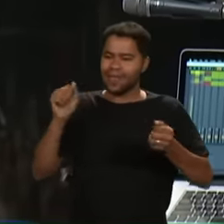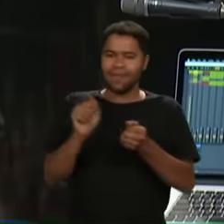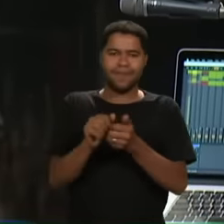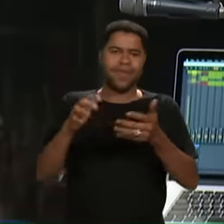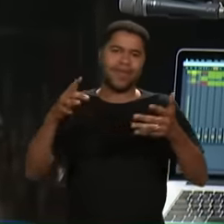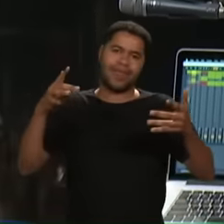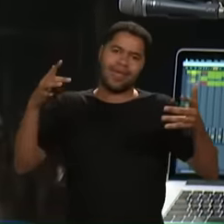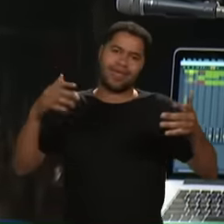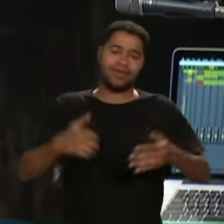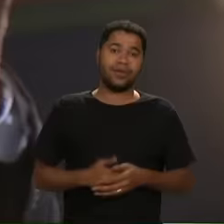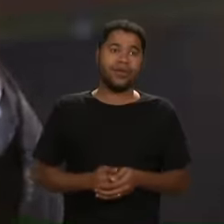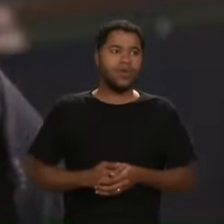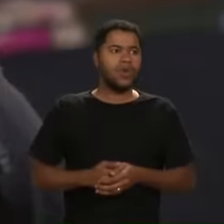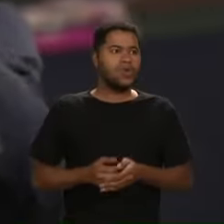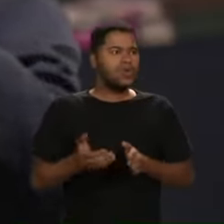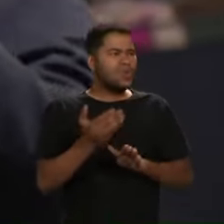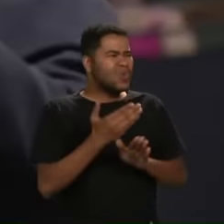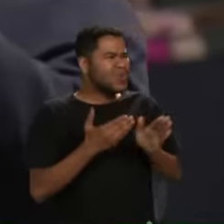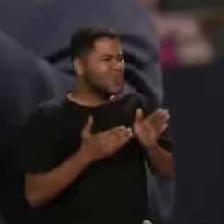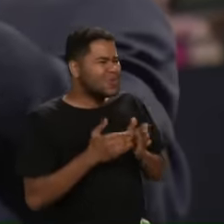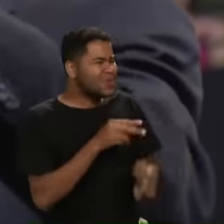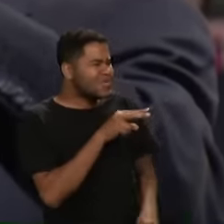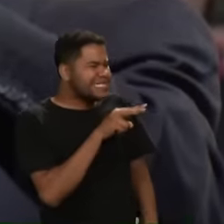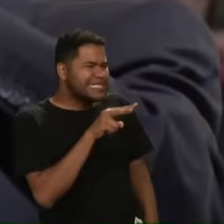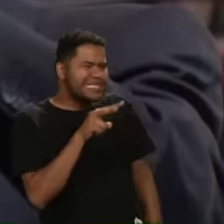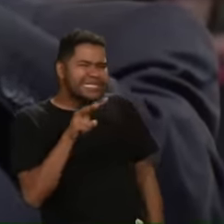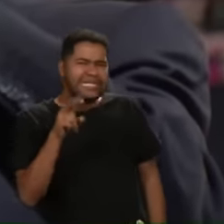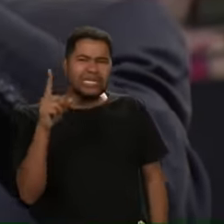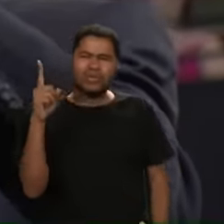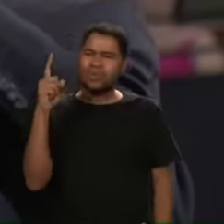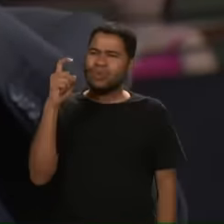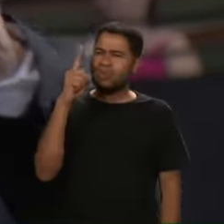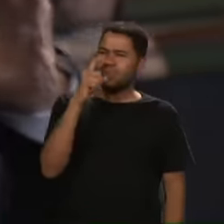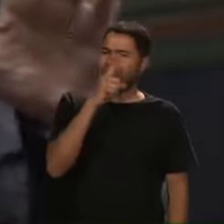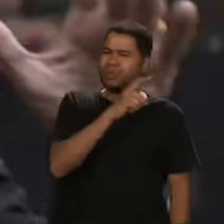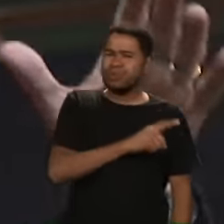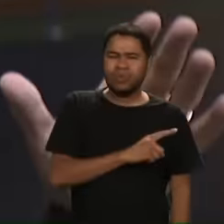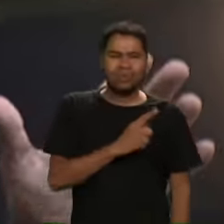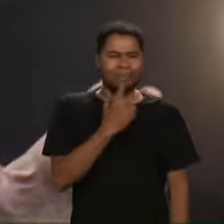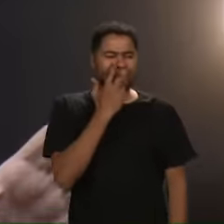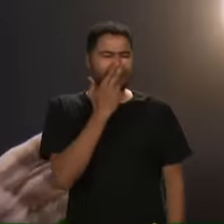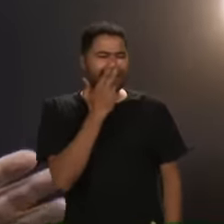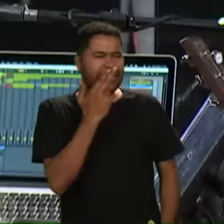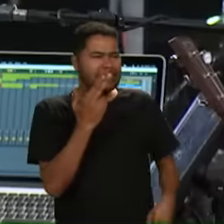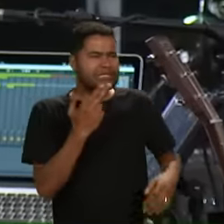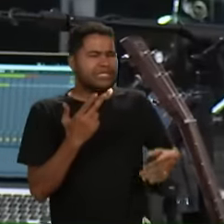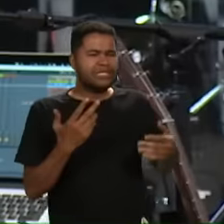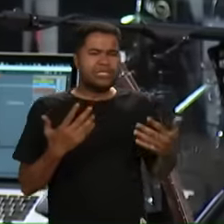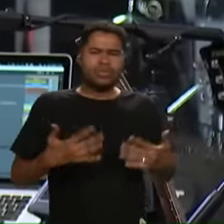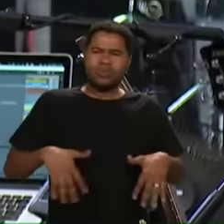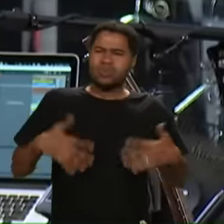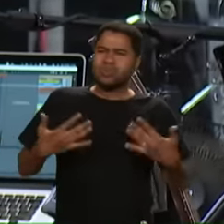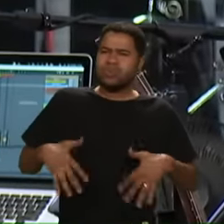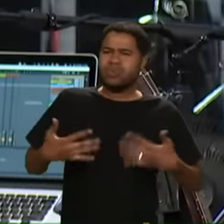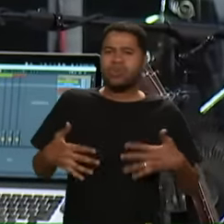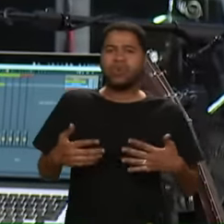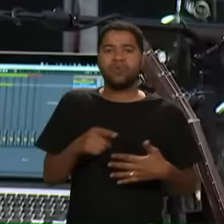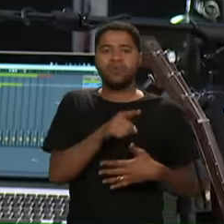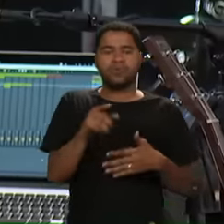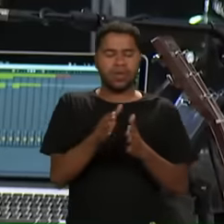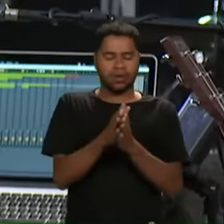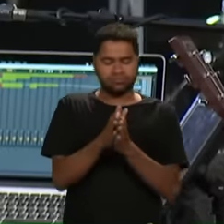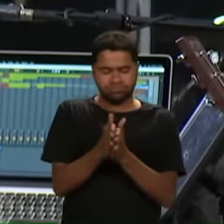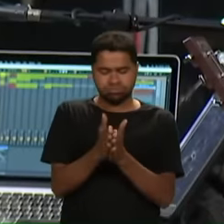Quando tudo está está Tão difícil Aparentemente Tão escuro Muitas vezes você abre a